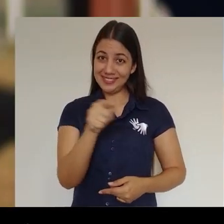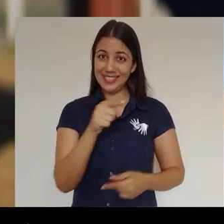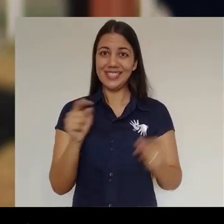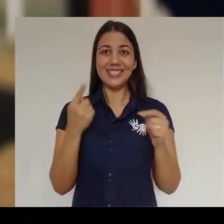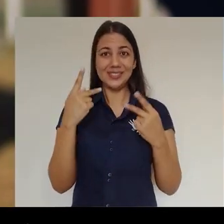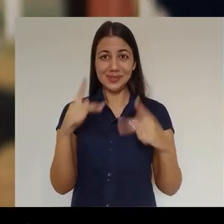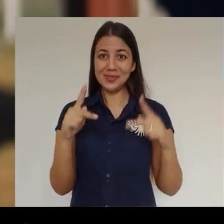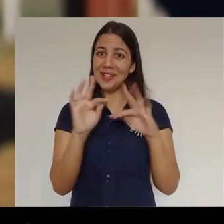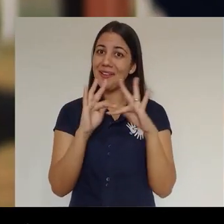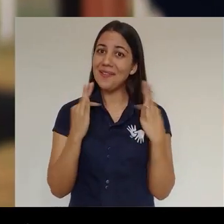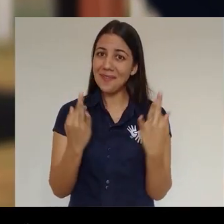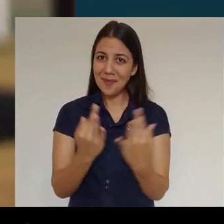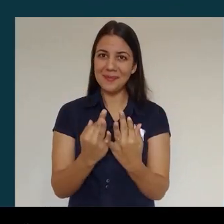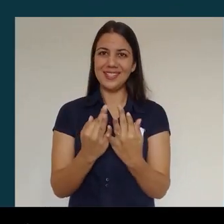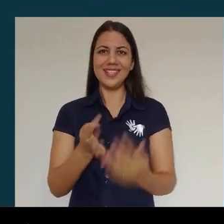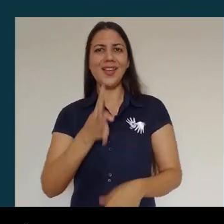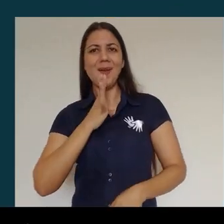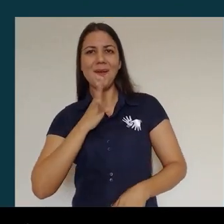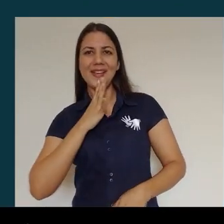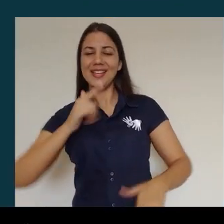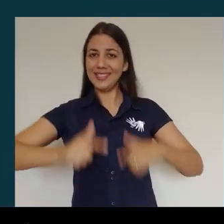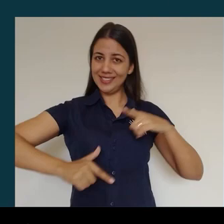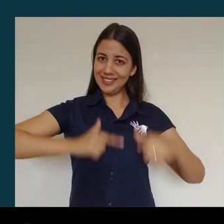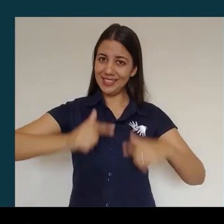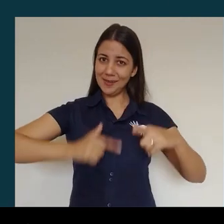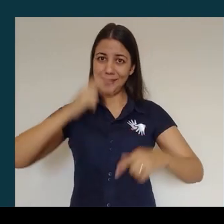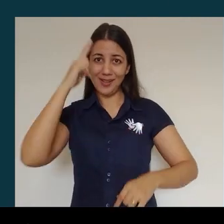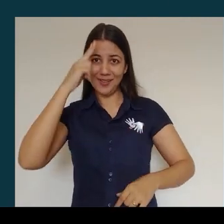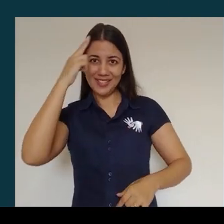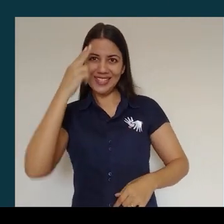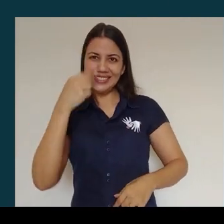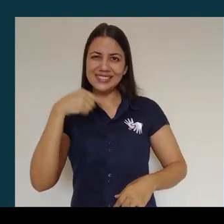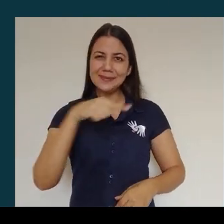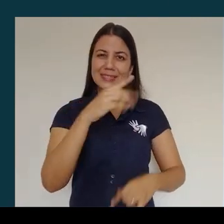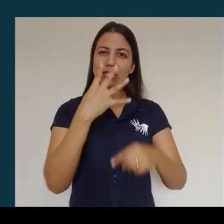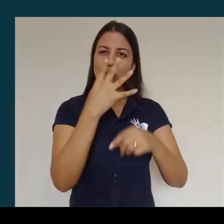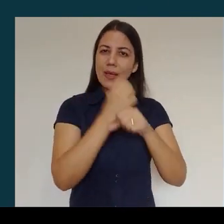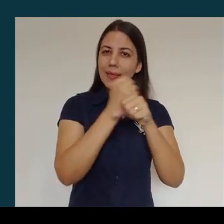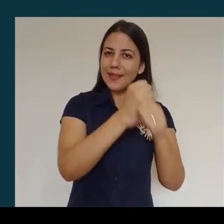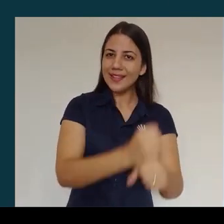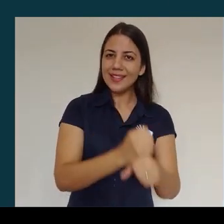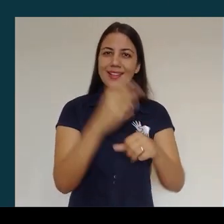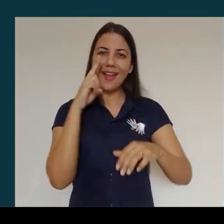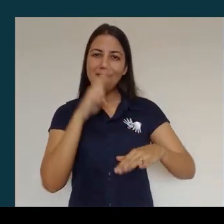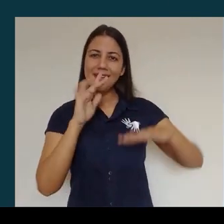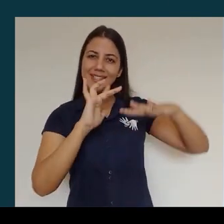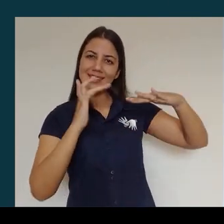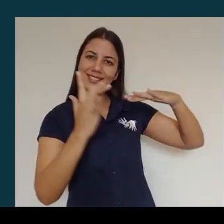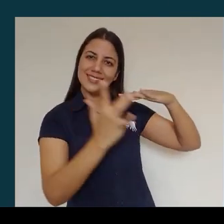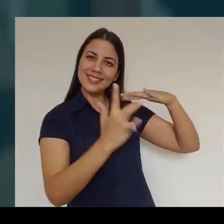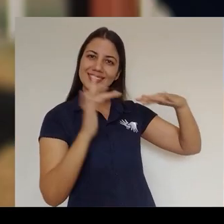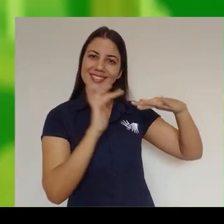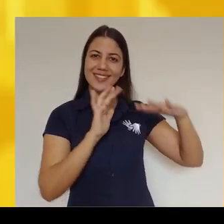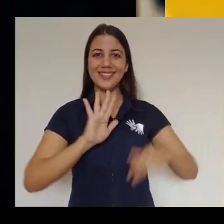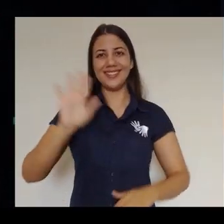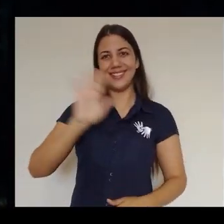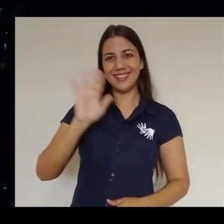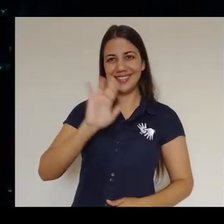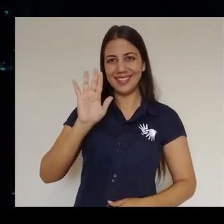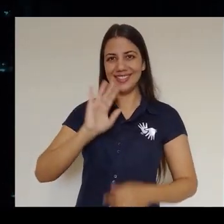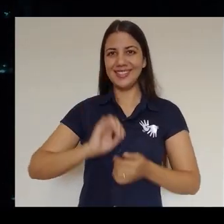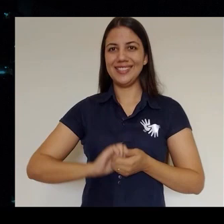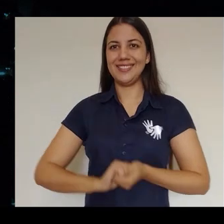Conheça o trabalho do Lícius e o que ele vai fazer nos próximos 4 anos Acesse as nossas redes sociais Até amanhã